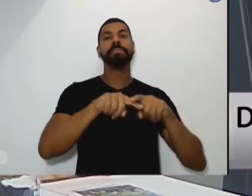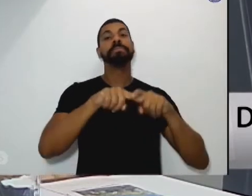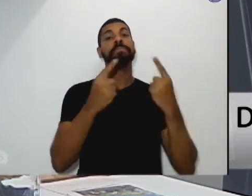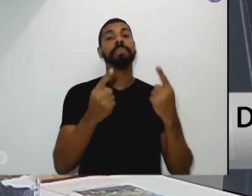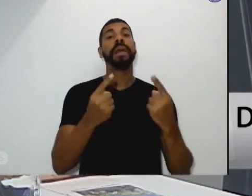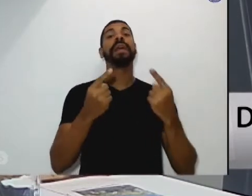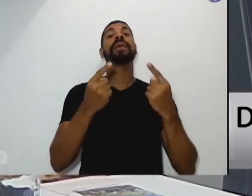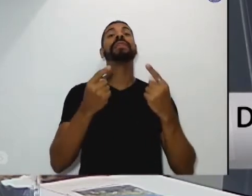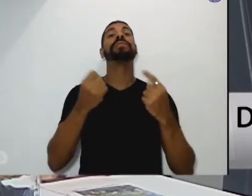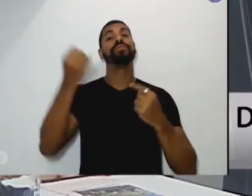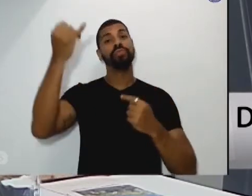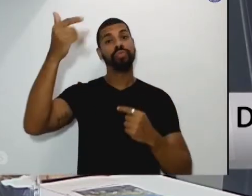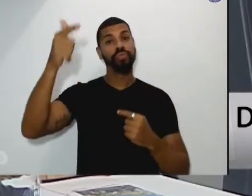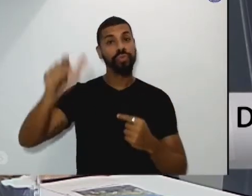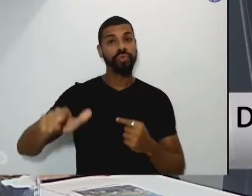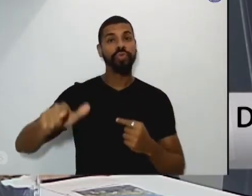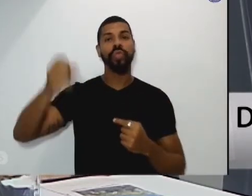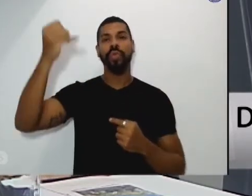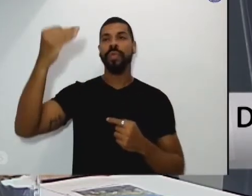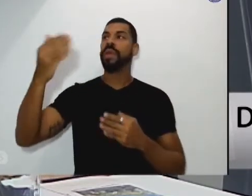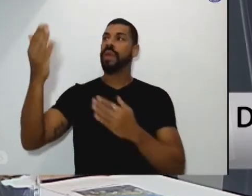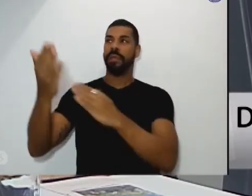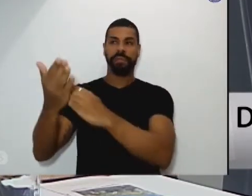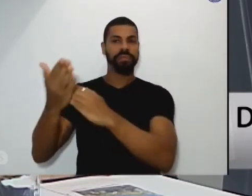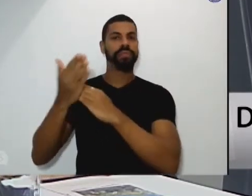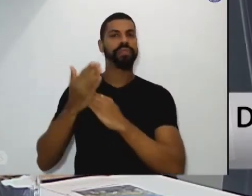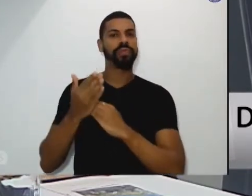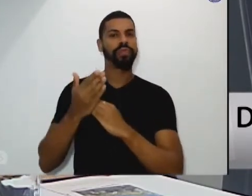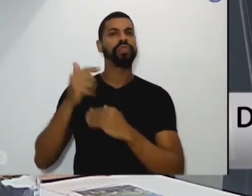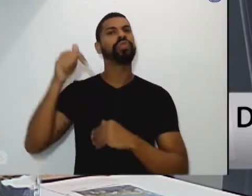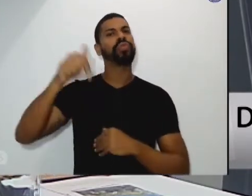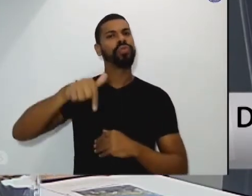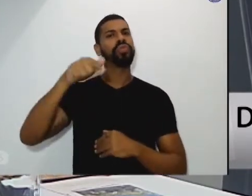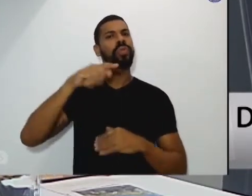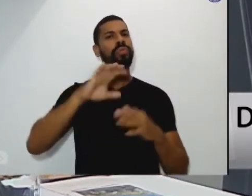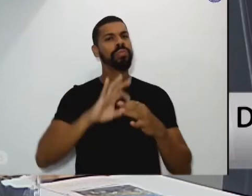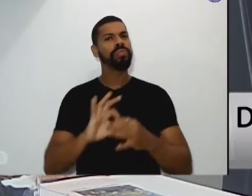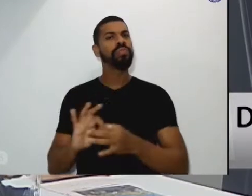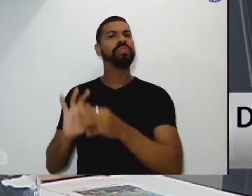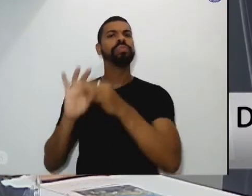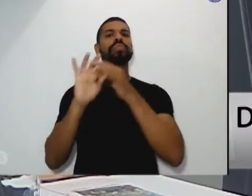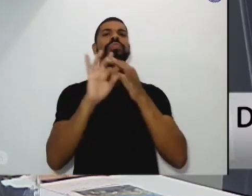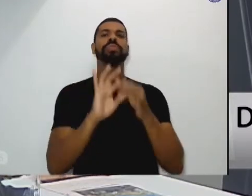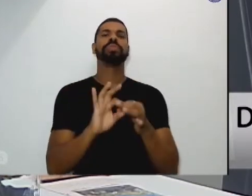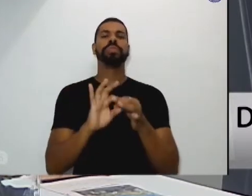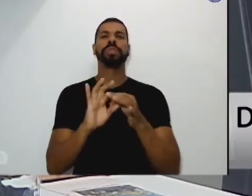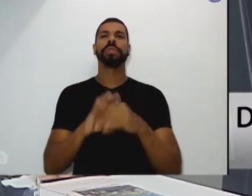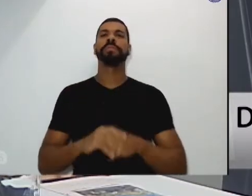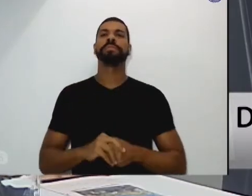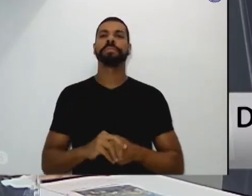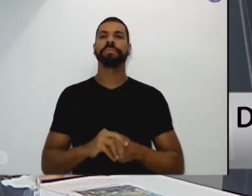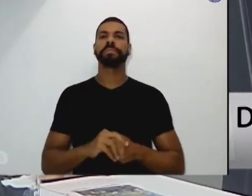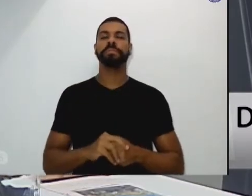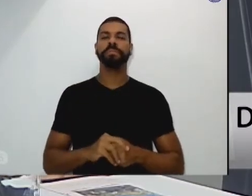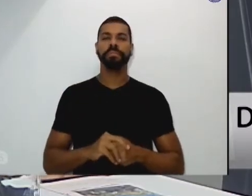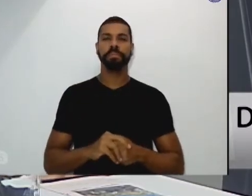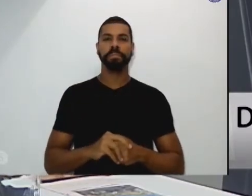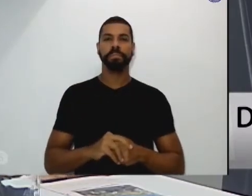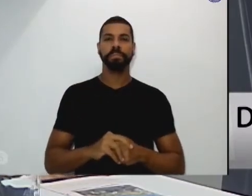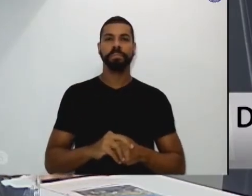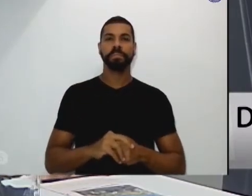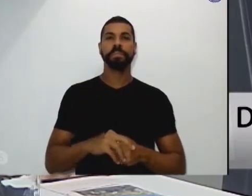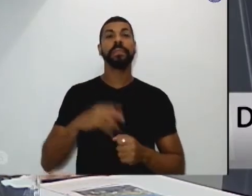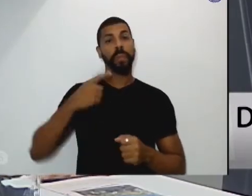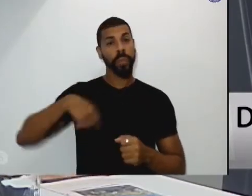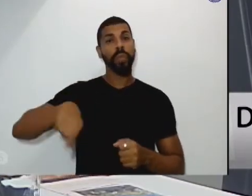com apoio inclusive nós estamos em comunhão com o nosso Papa o nosso Papa